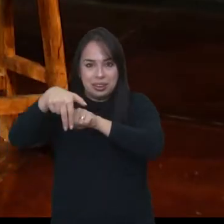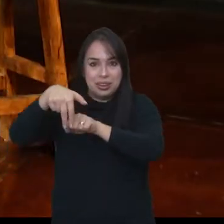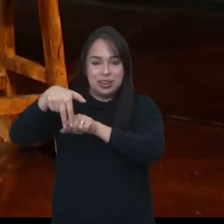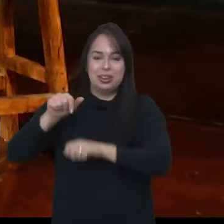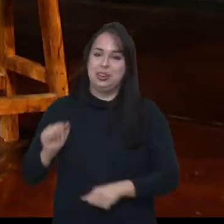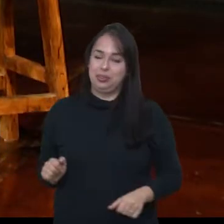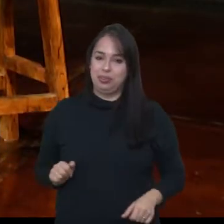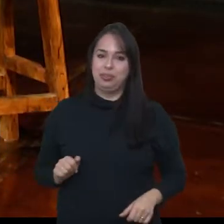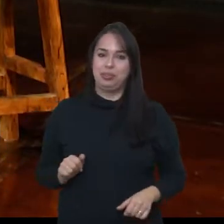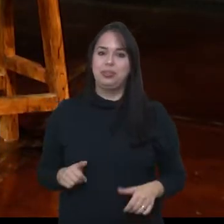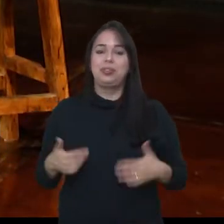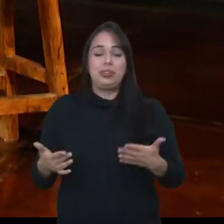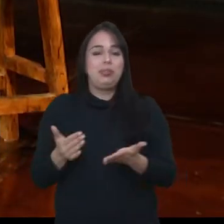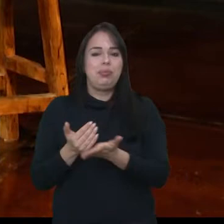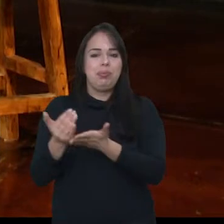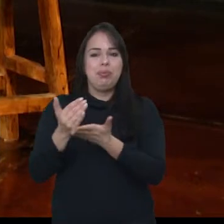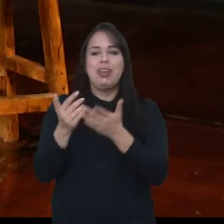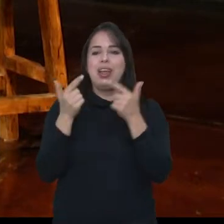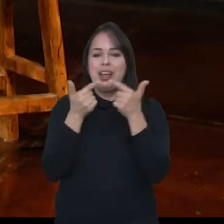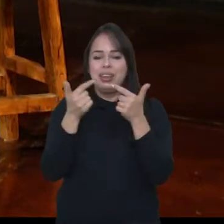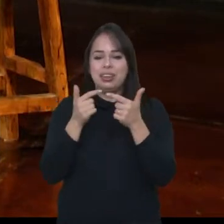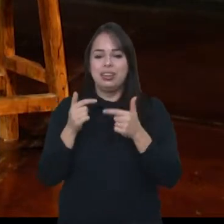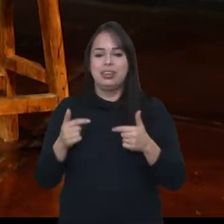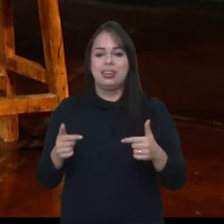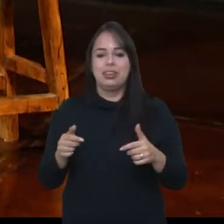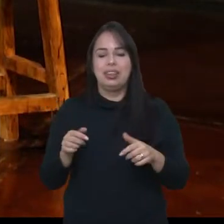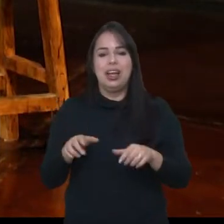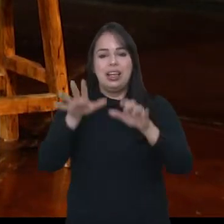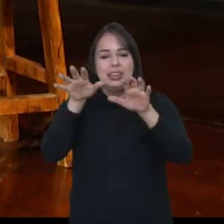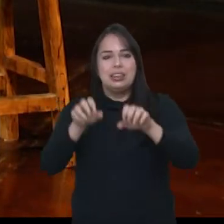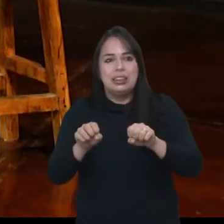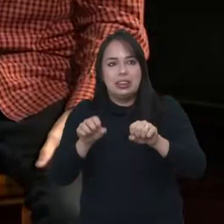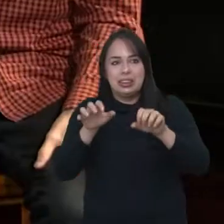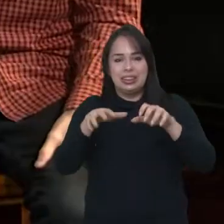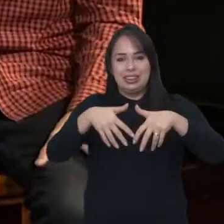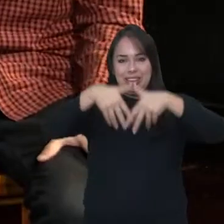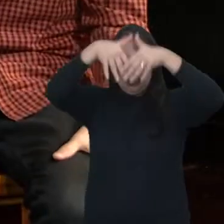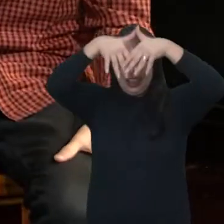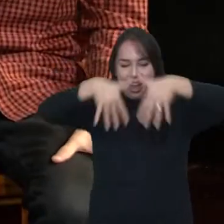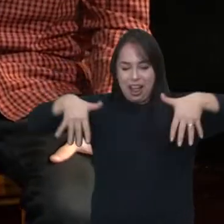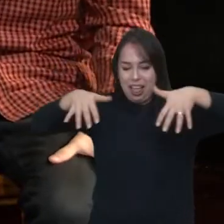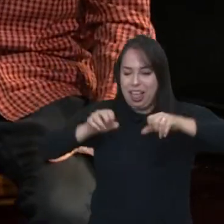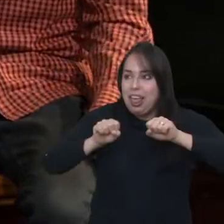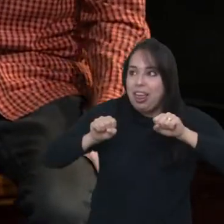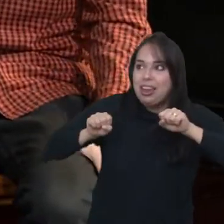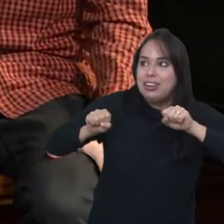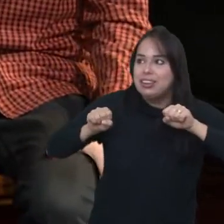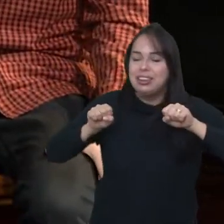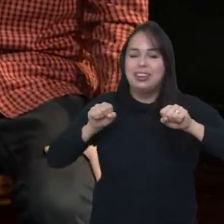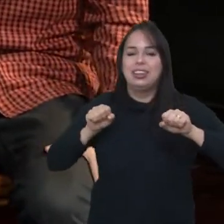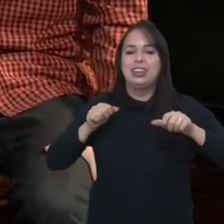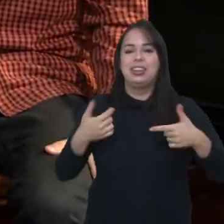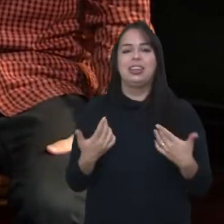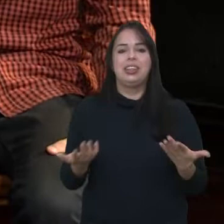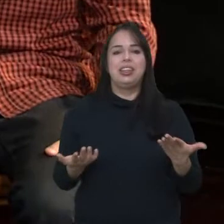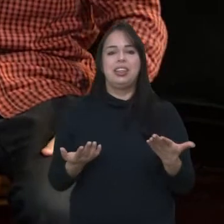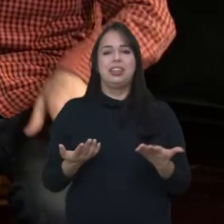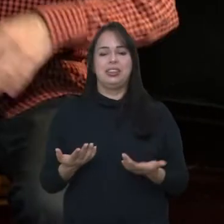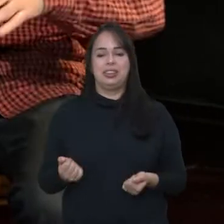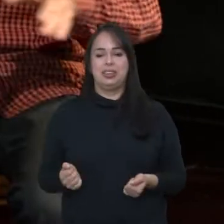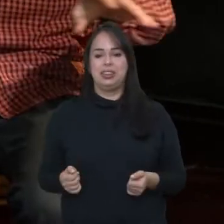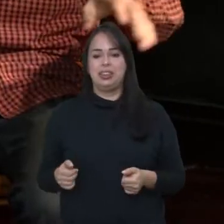tá aí o show, show. o já tá aí o Saindo baixo da cortina, assim, tá engraçado. E a reação do público?